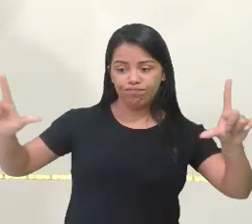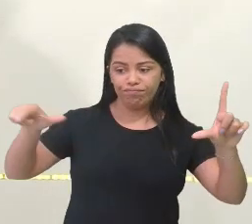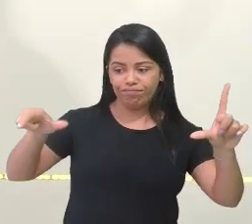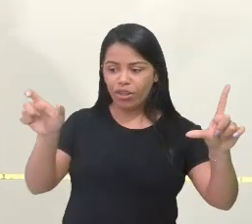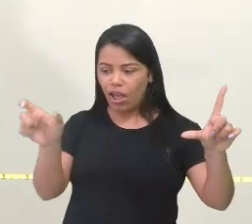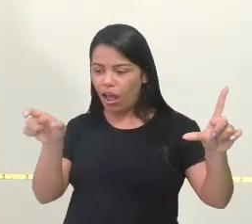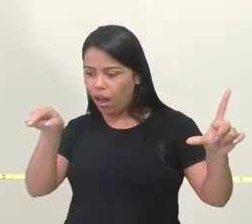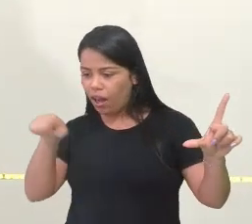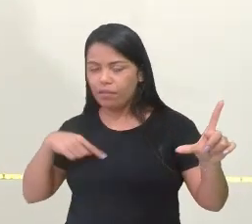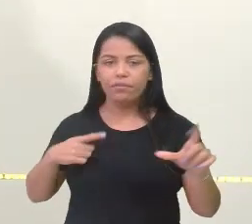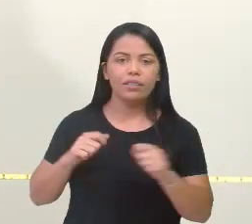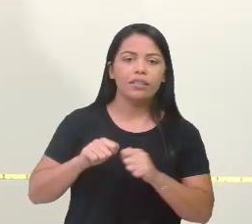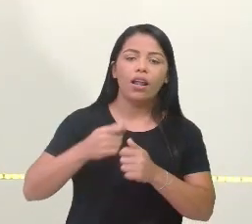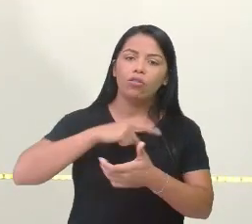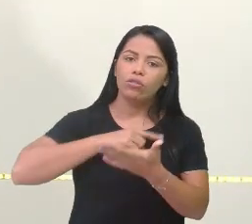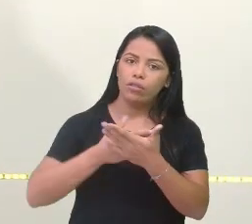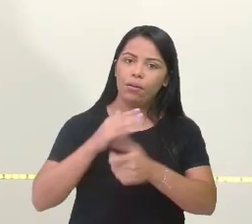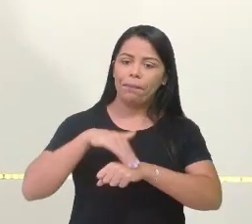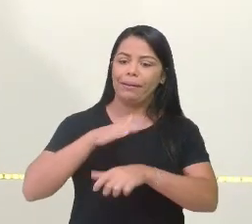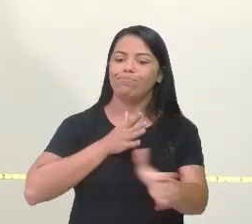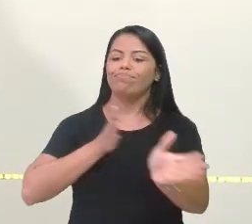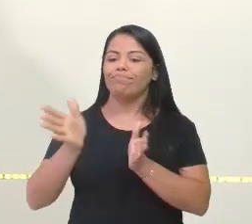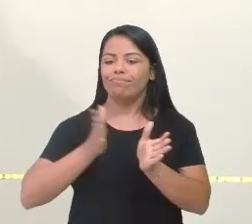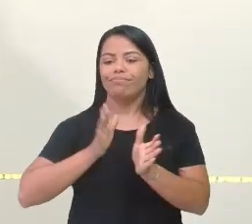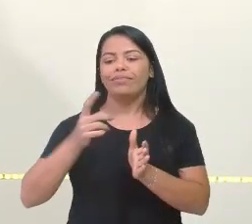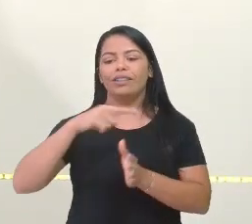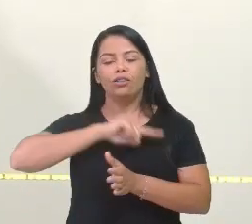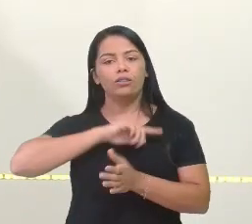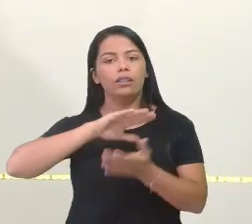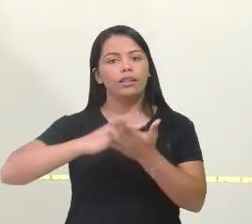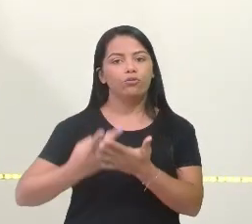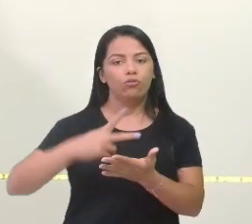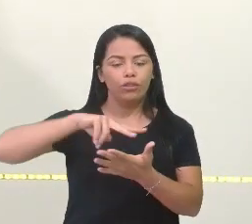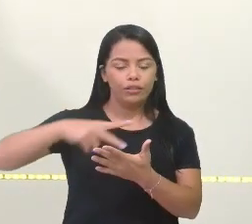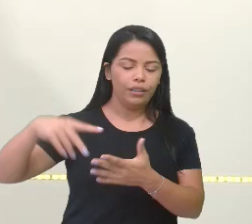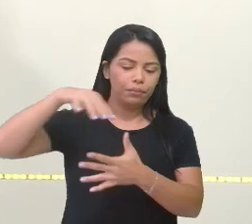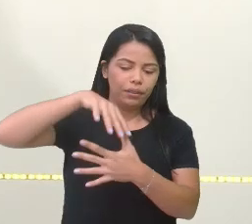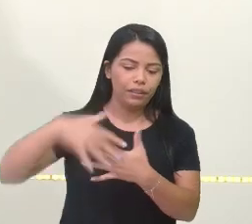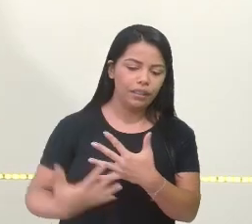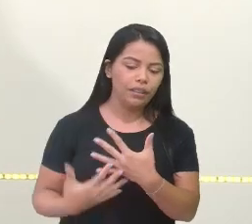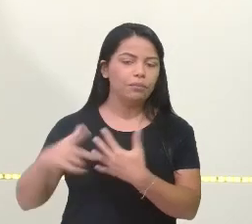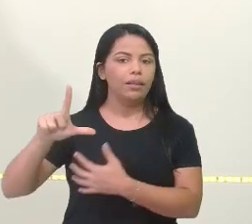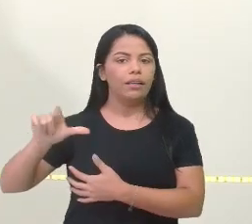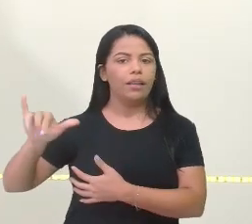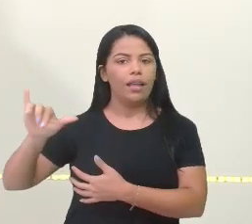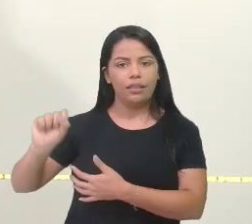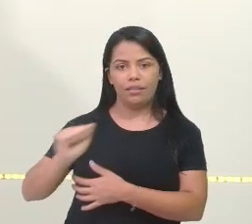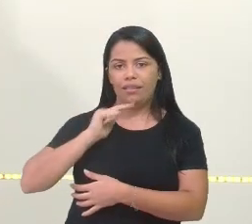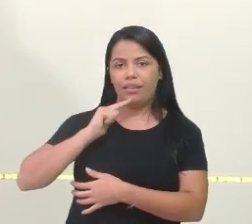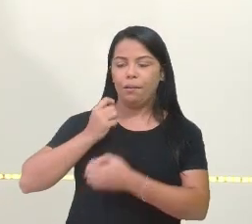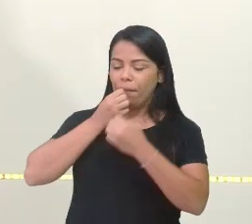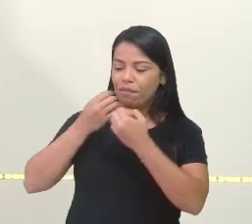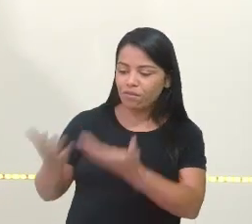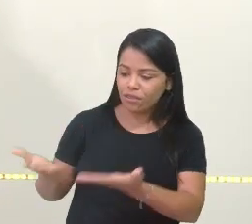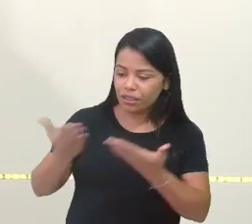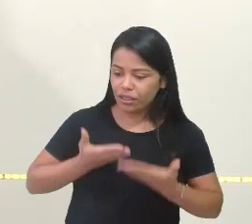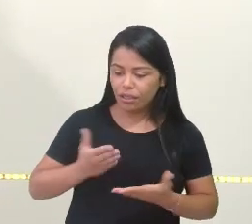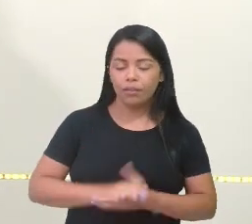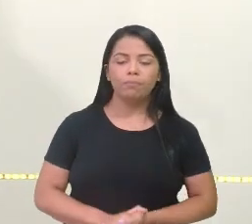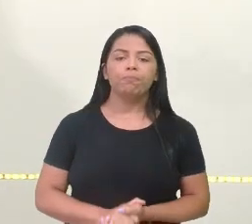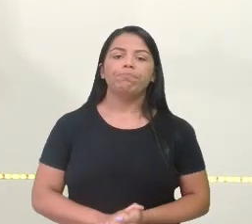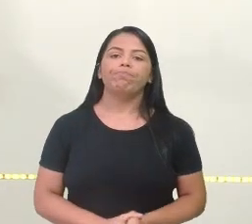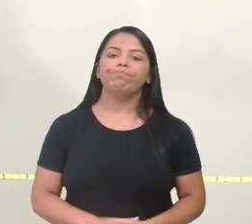tela, tornando nossa aula mais inclusiva, nossa intérprete Laysa. Seja bem-vinda, Laysa.